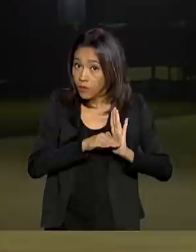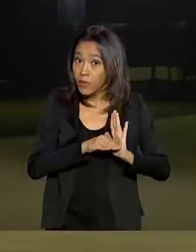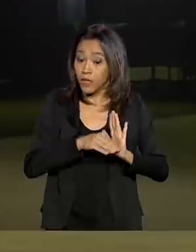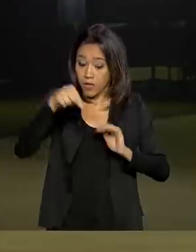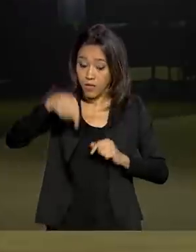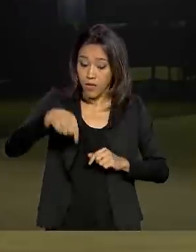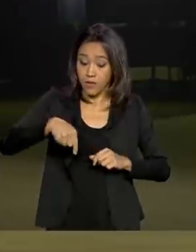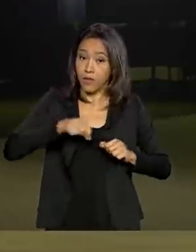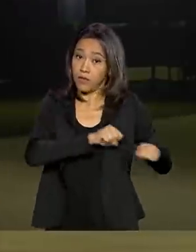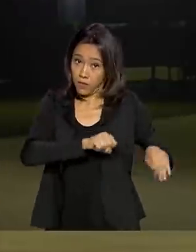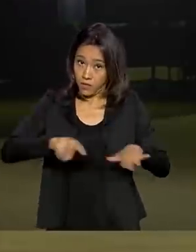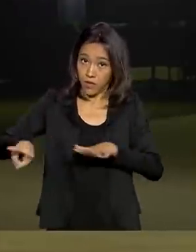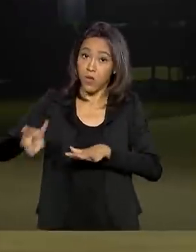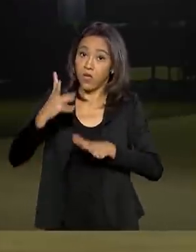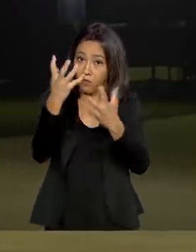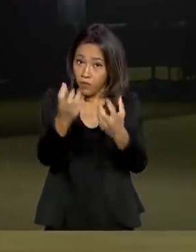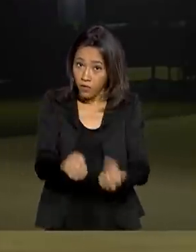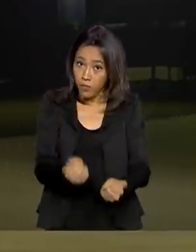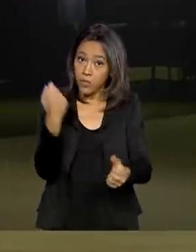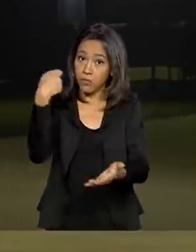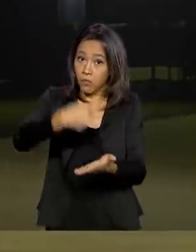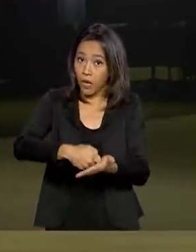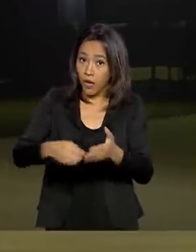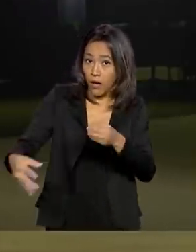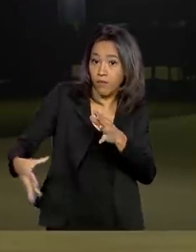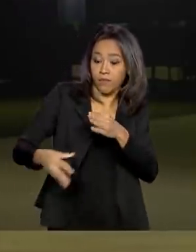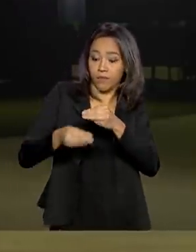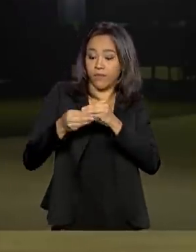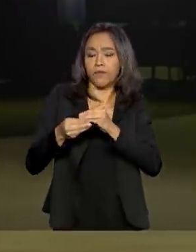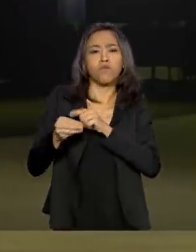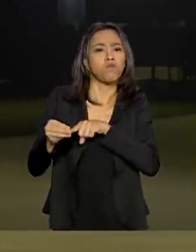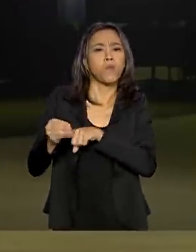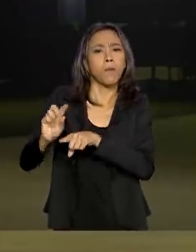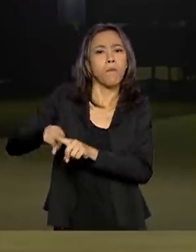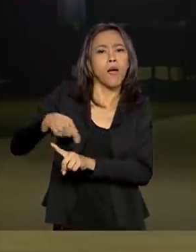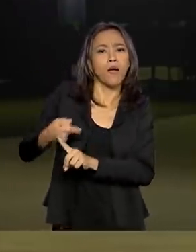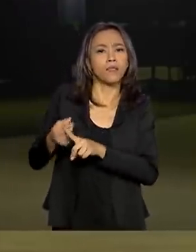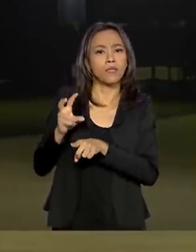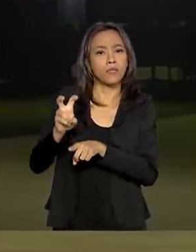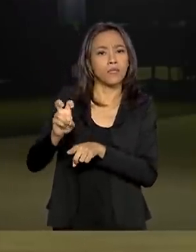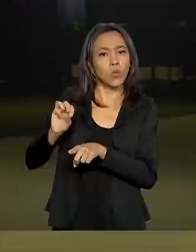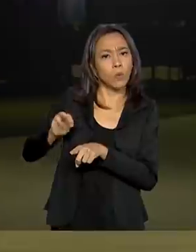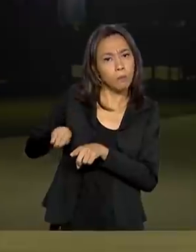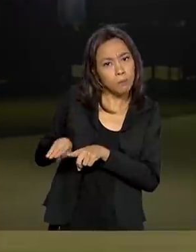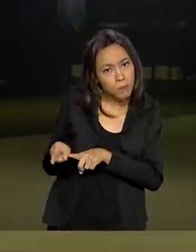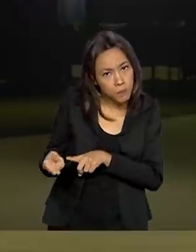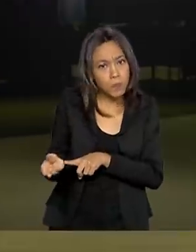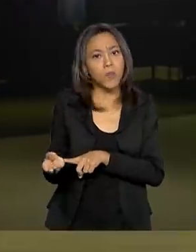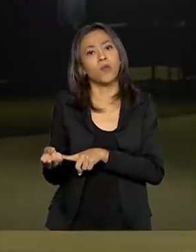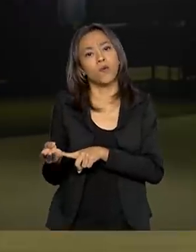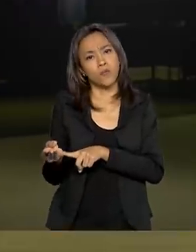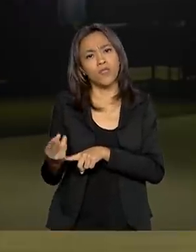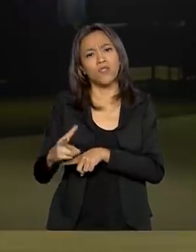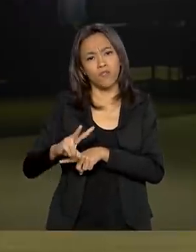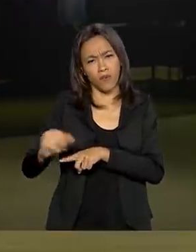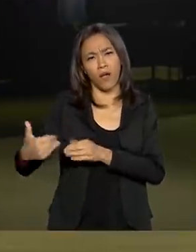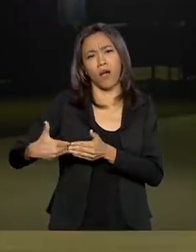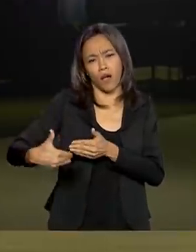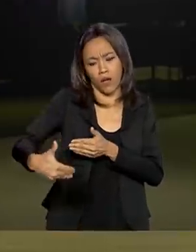agora, nós devemos pagar a diferença, então aí nós estamos falando de mais 5 milhões, e devemos pagar,